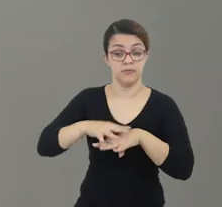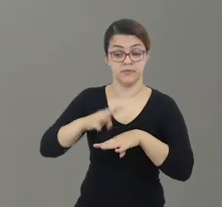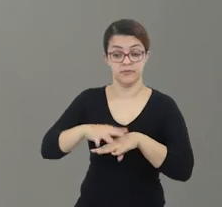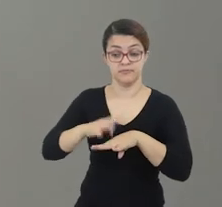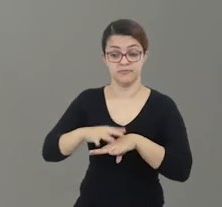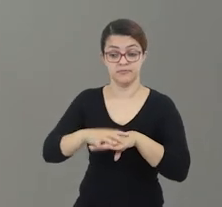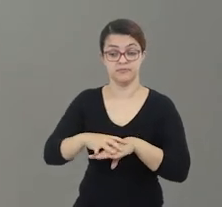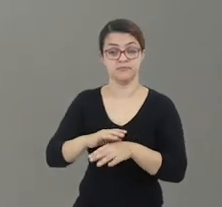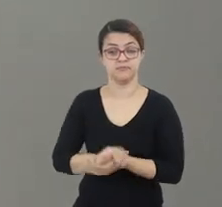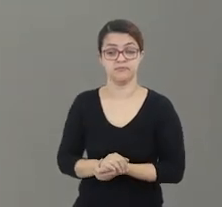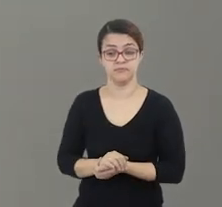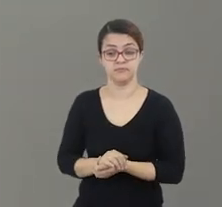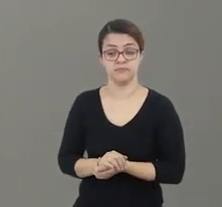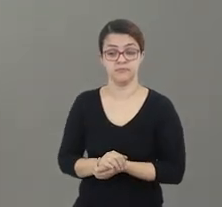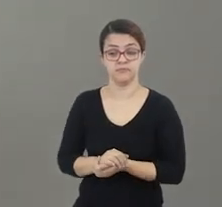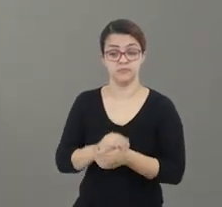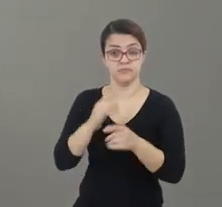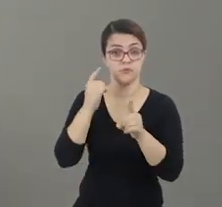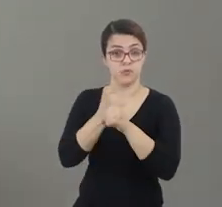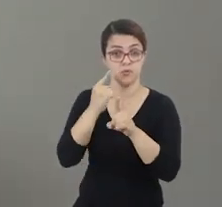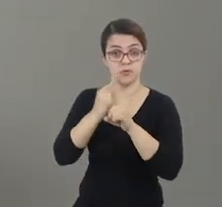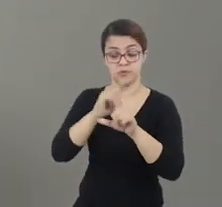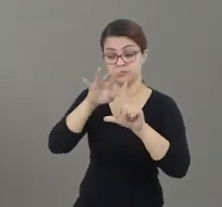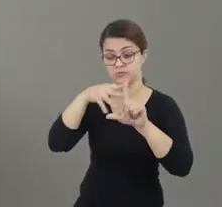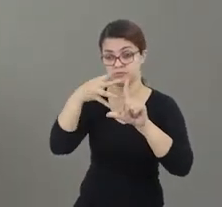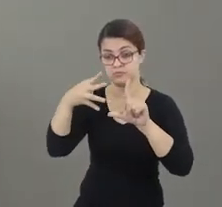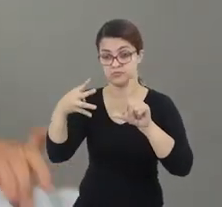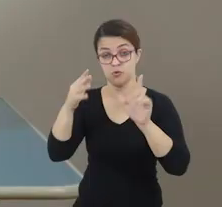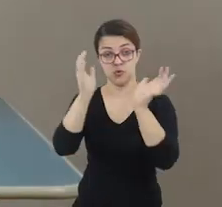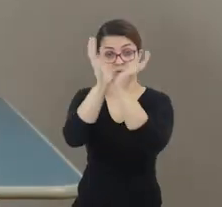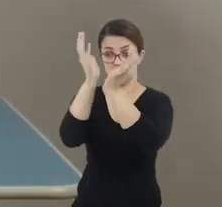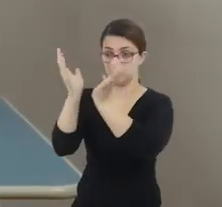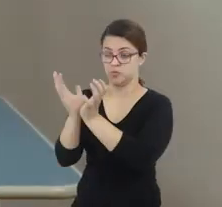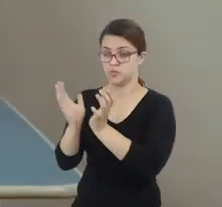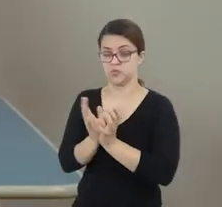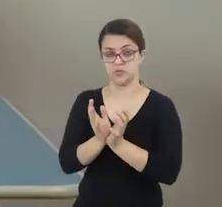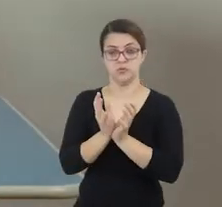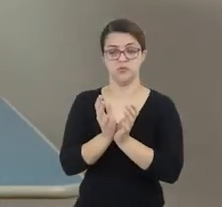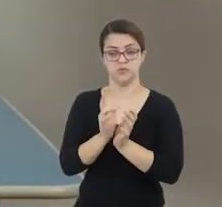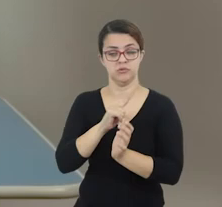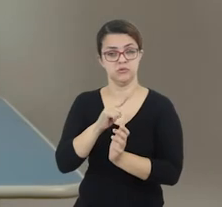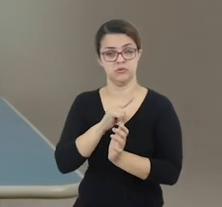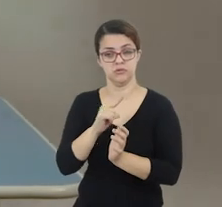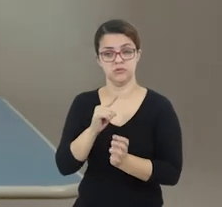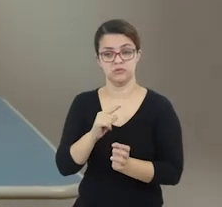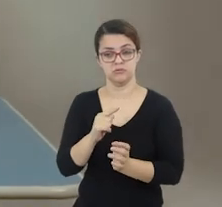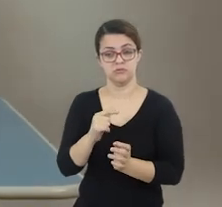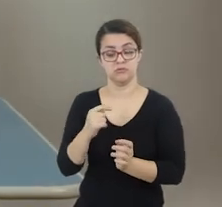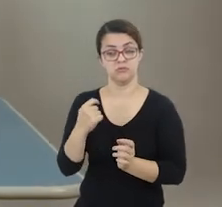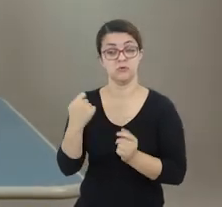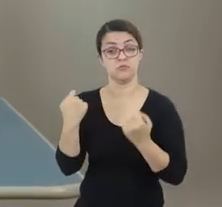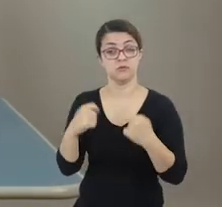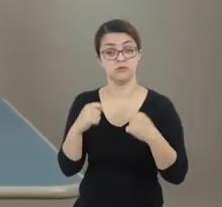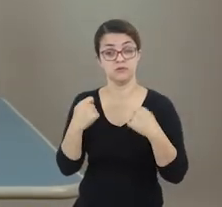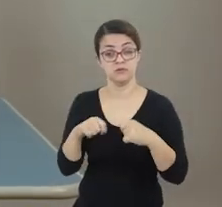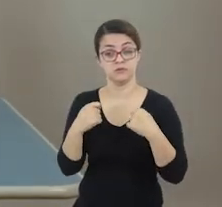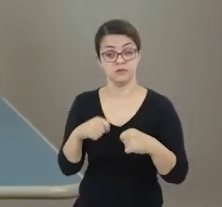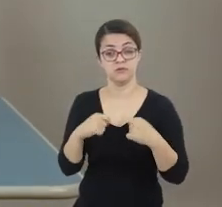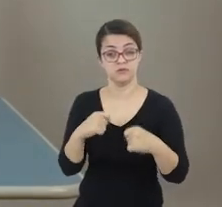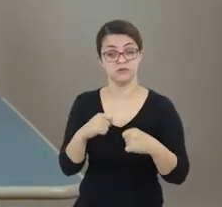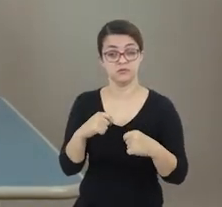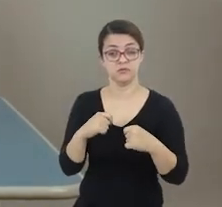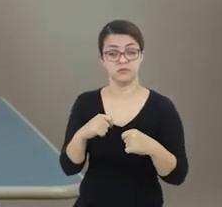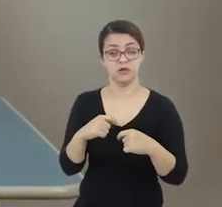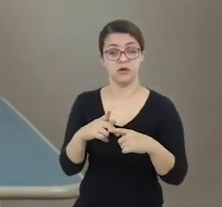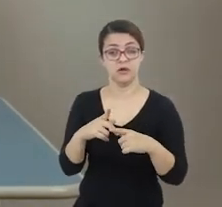Ainda em matemática, o termo 1 irá encontrar lá no seu quadro de rotina, esses conjuntos aqui. E vocês